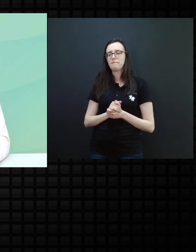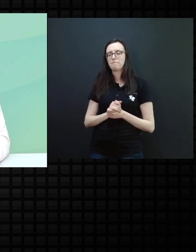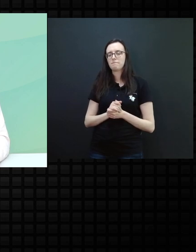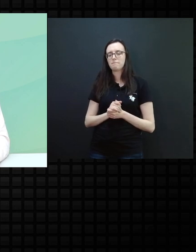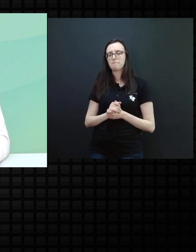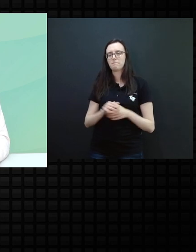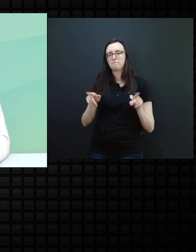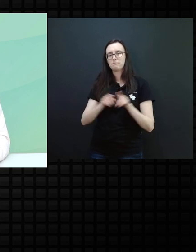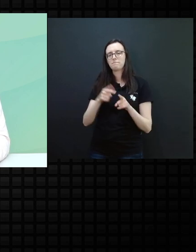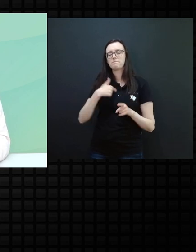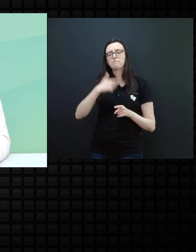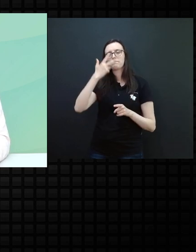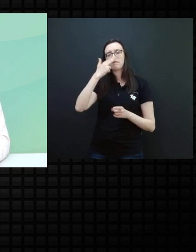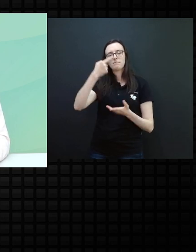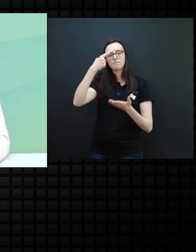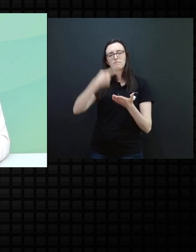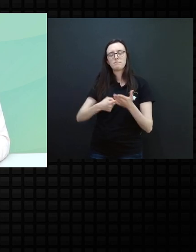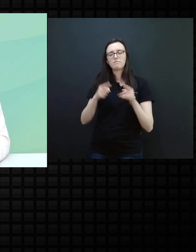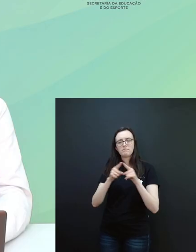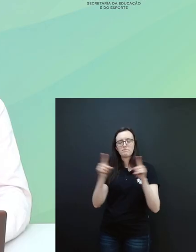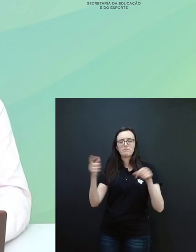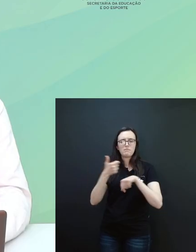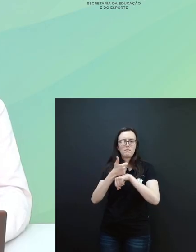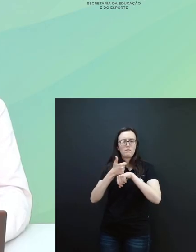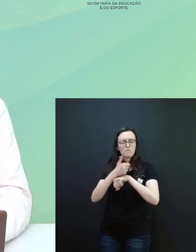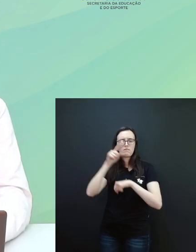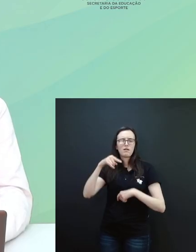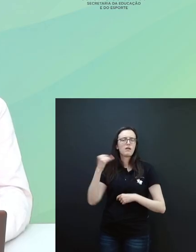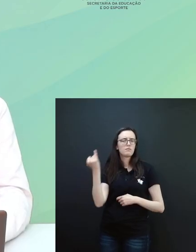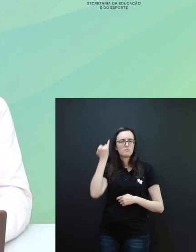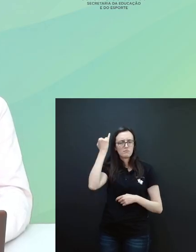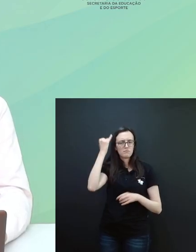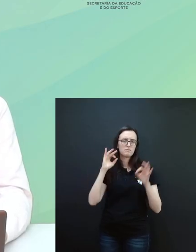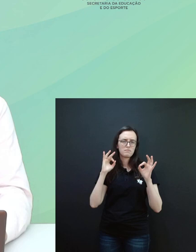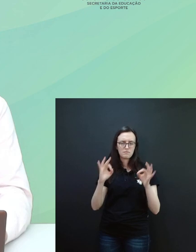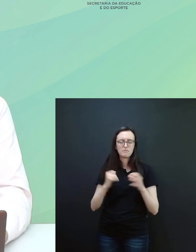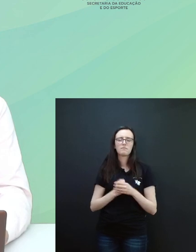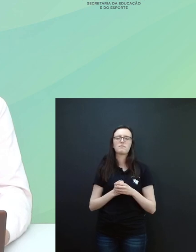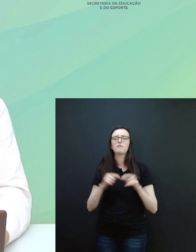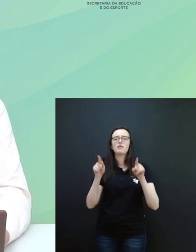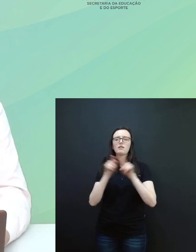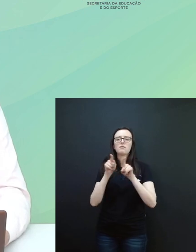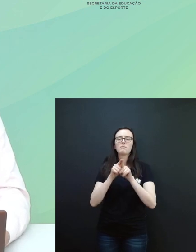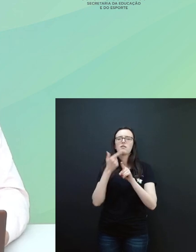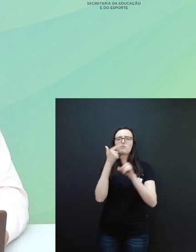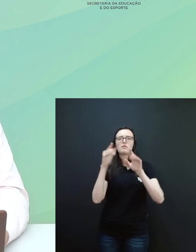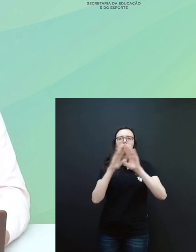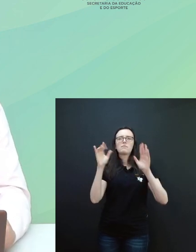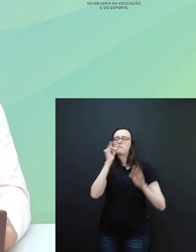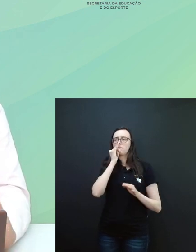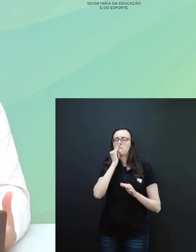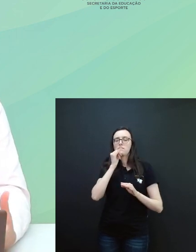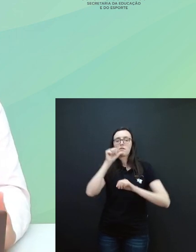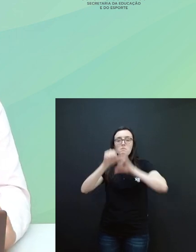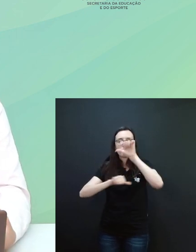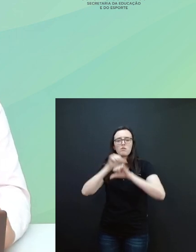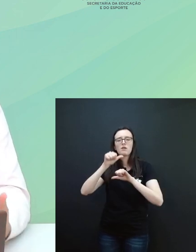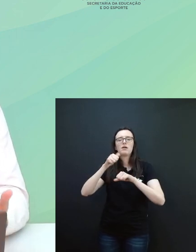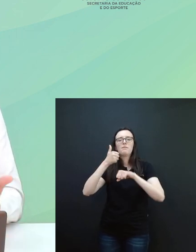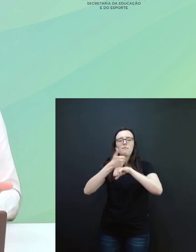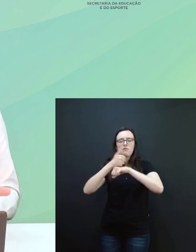comprometimento desse profissional, é muito importante, também que não haja, né, tanta mudança de